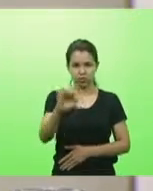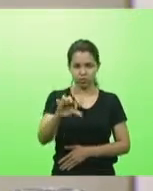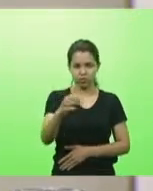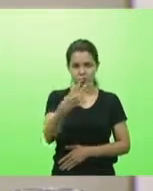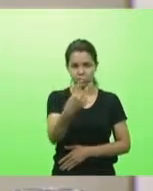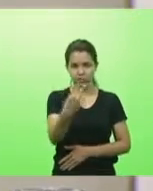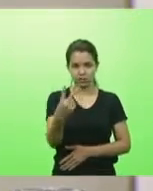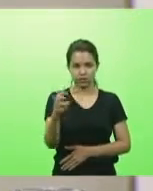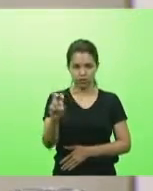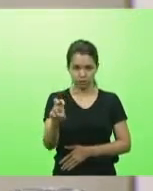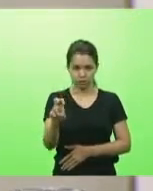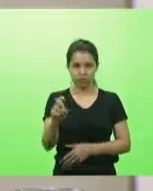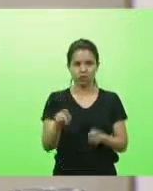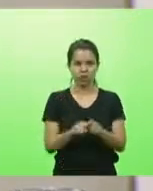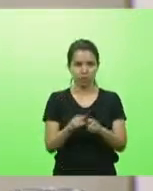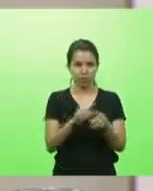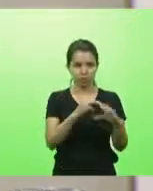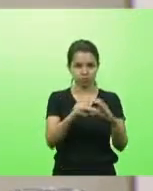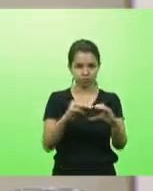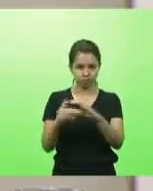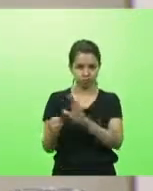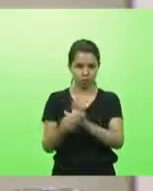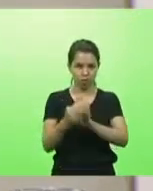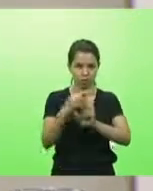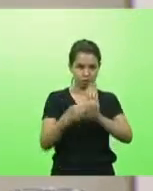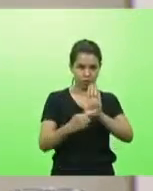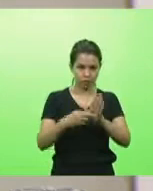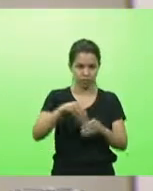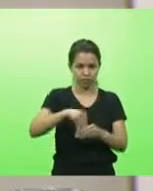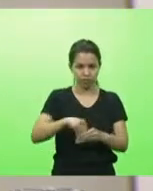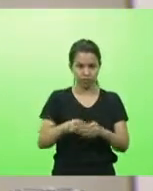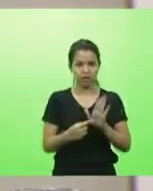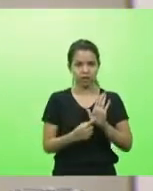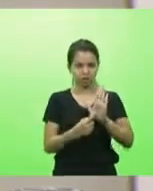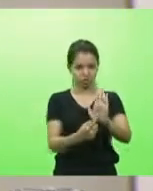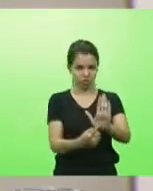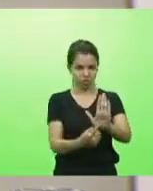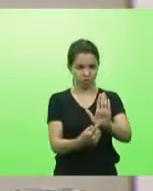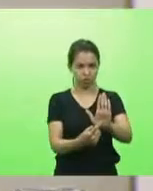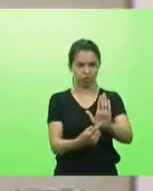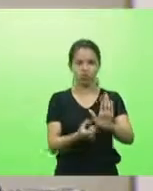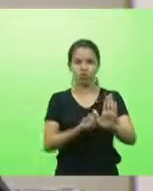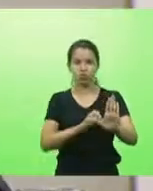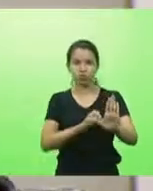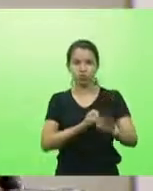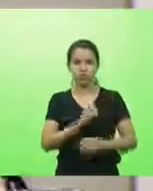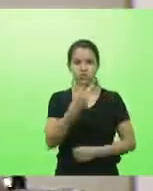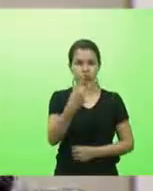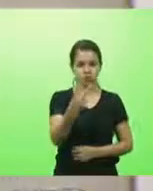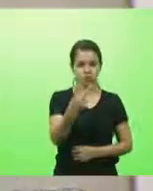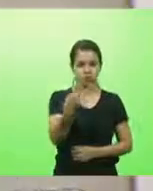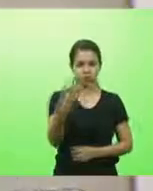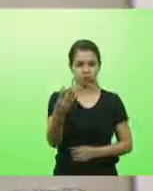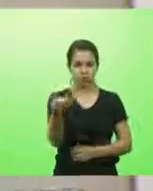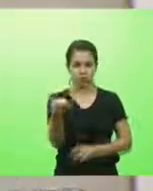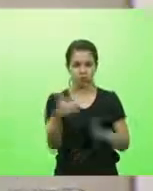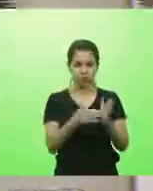Esta presidência comunica que caminhará os destinatários conforme determina o regimento interno às seguintes indicações, indicações 246 a